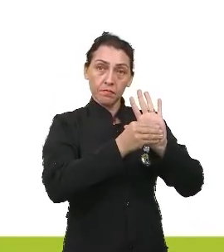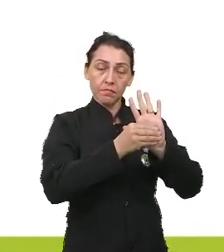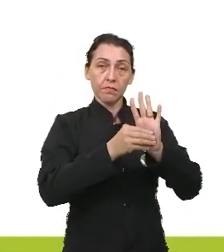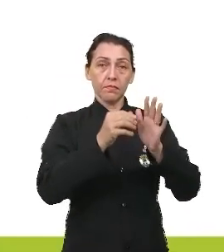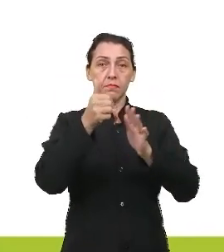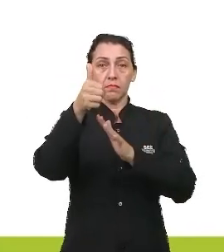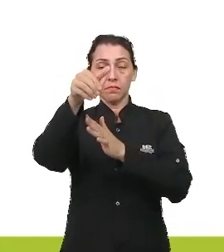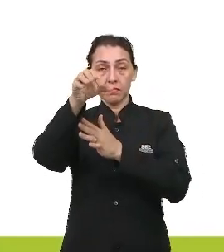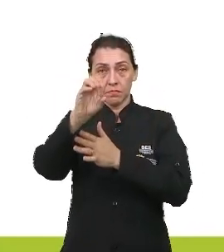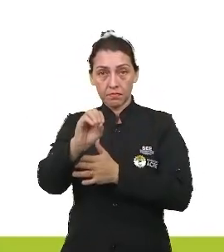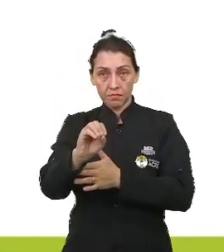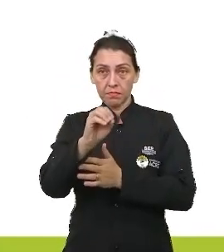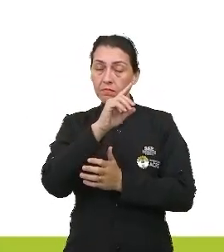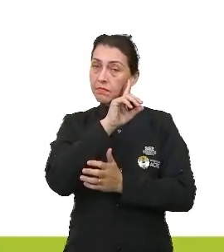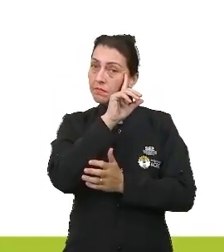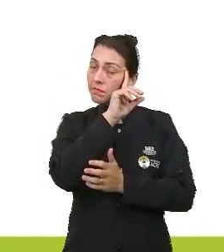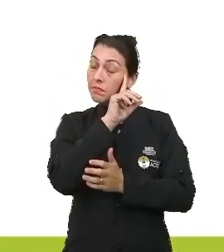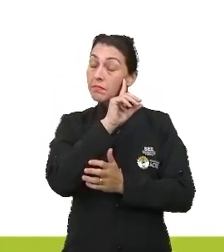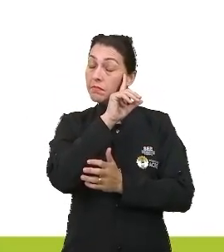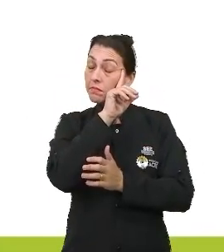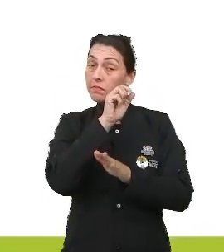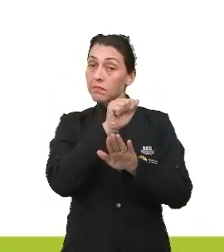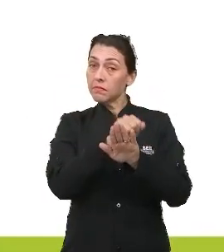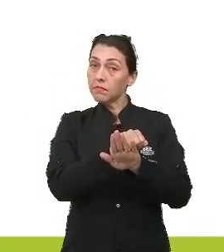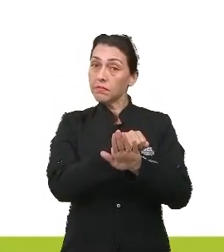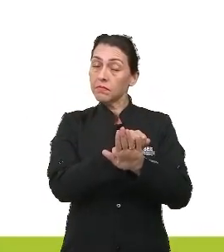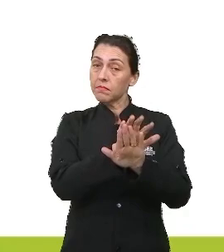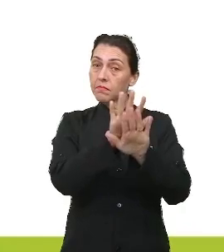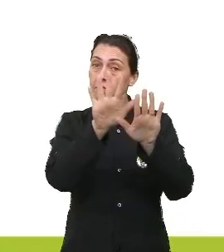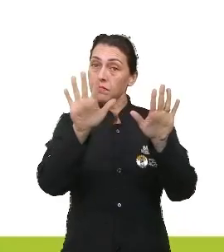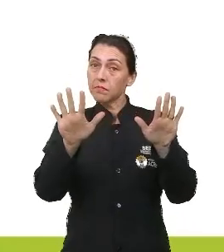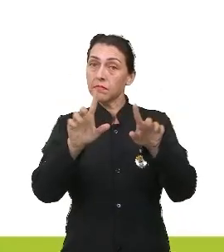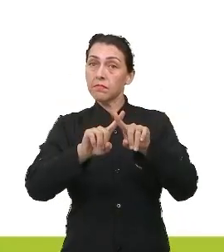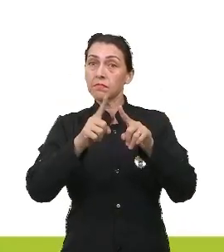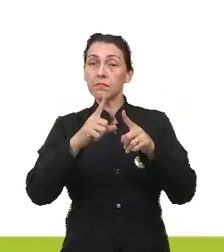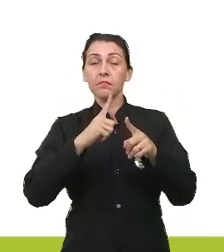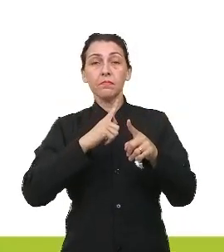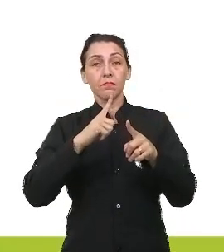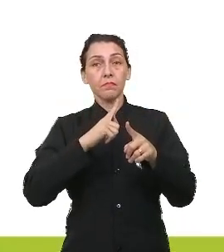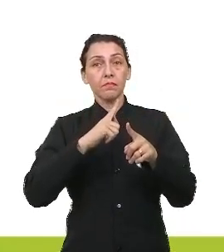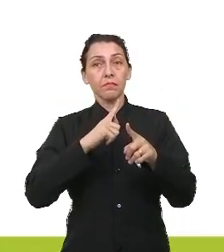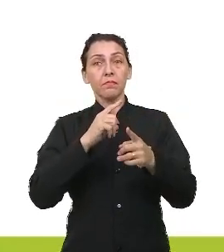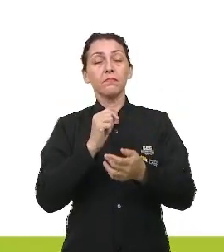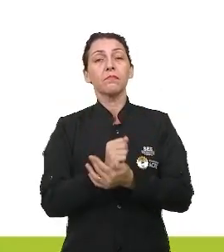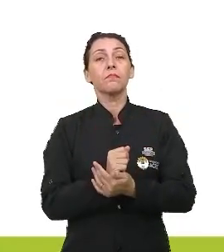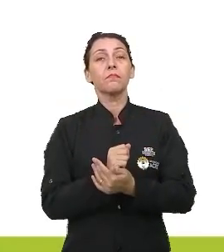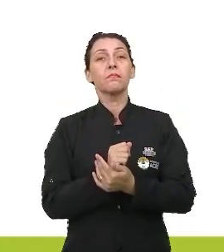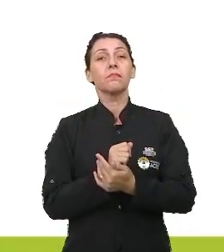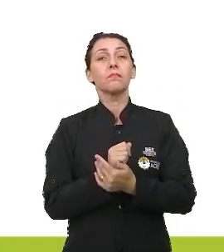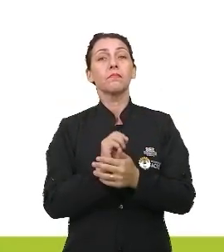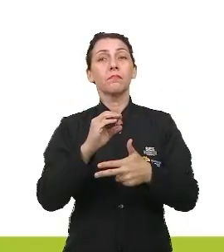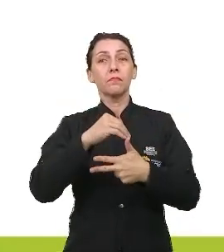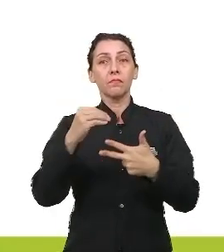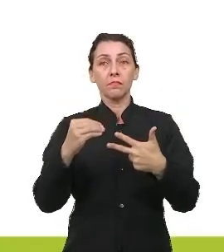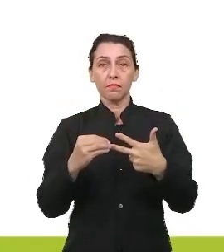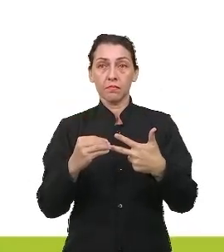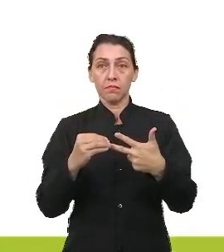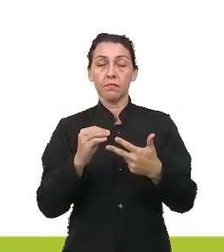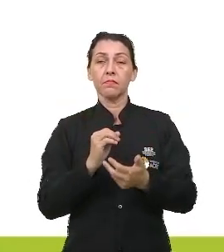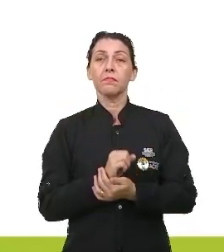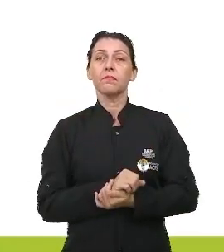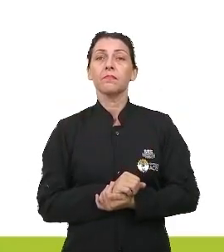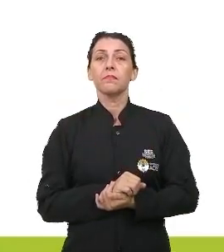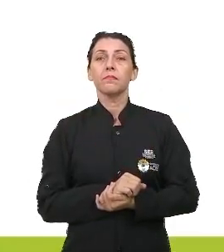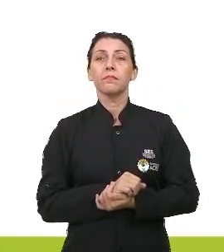10 figuras de linguagens mais cobradas aí no Enem, tá? Eu vou avançar um